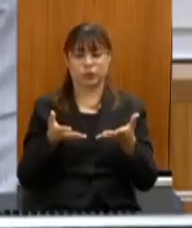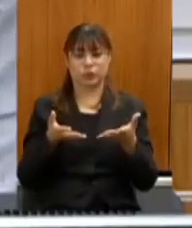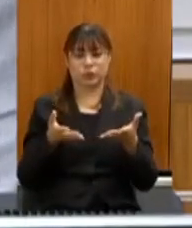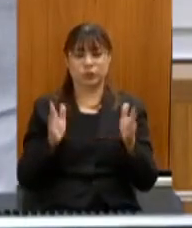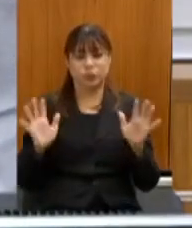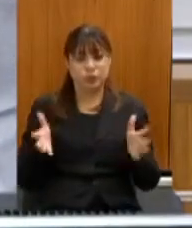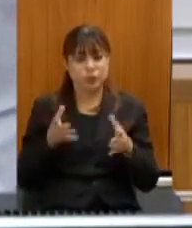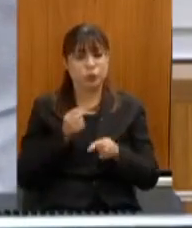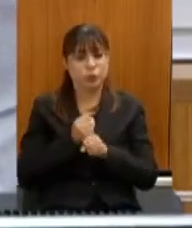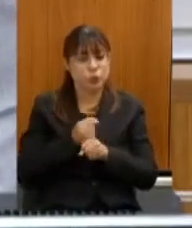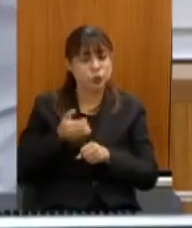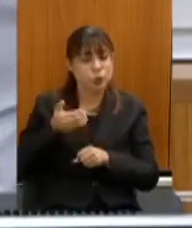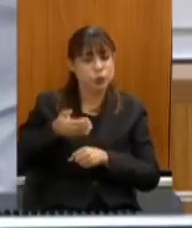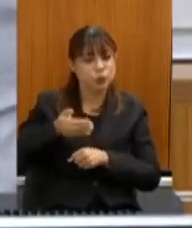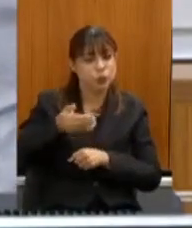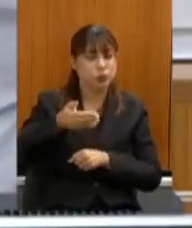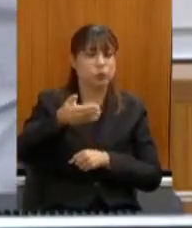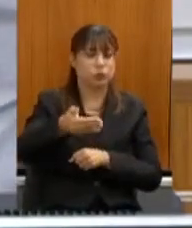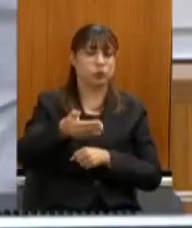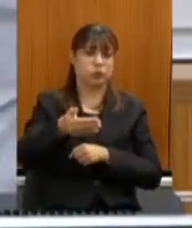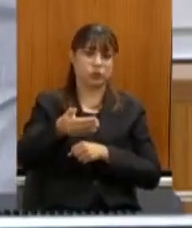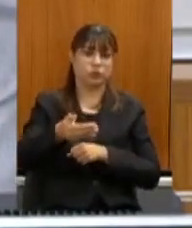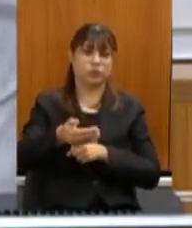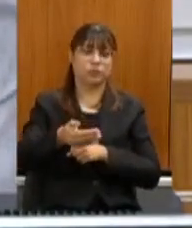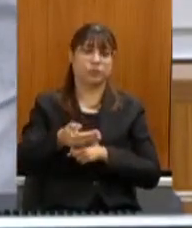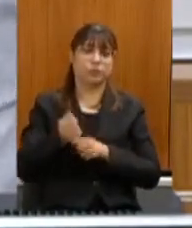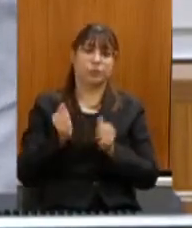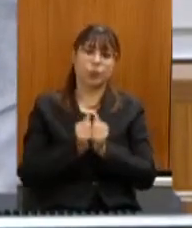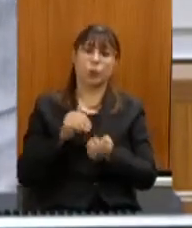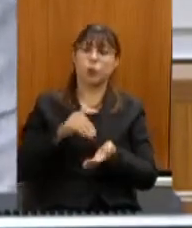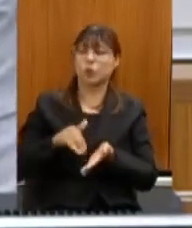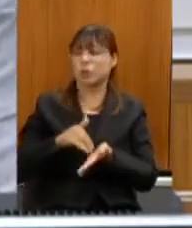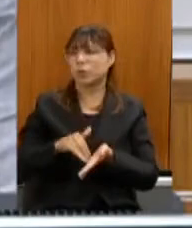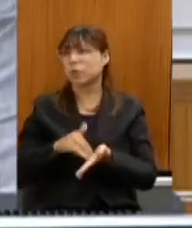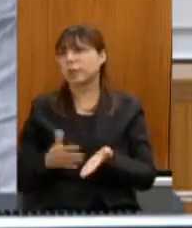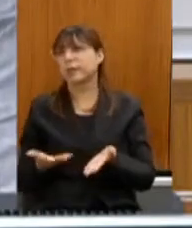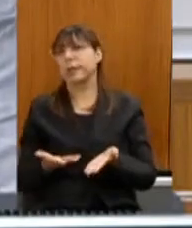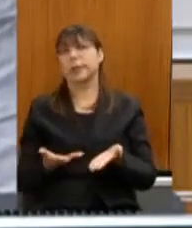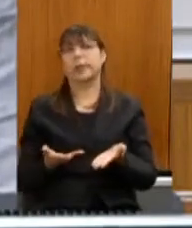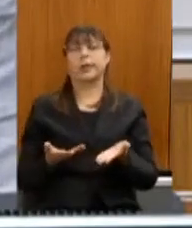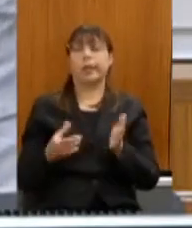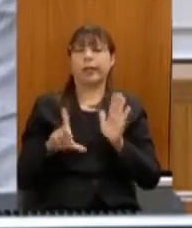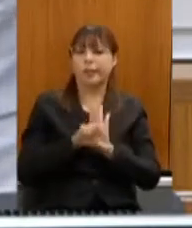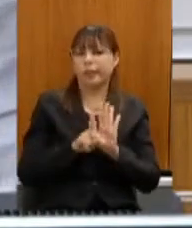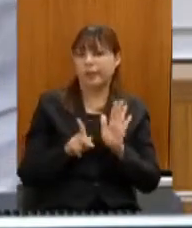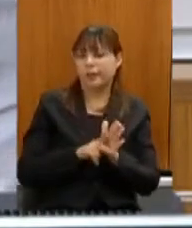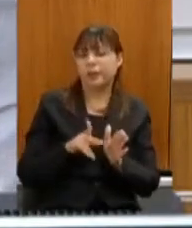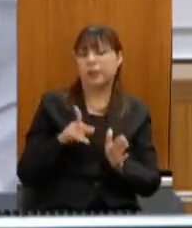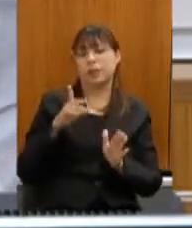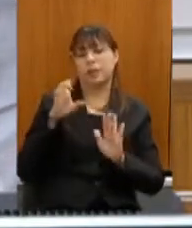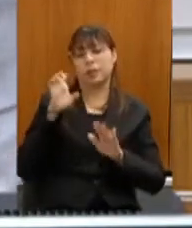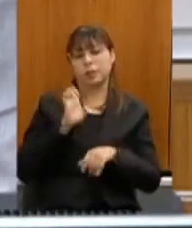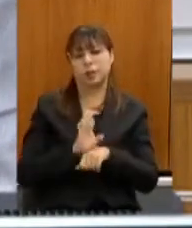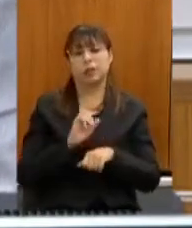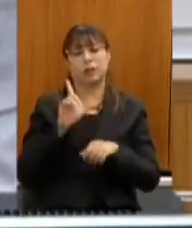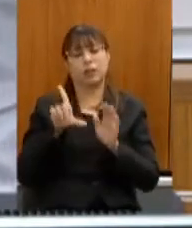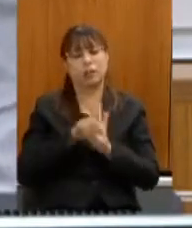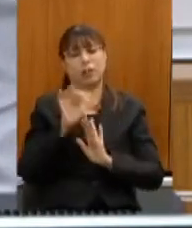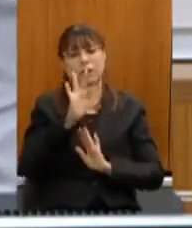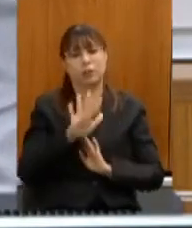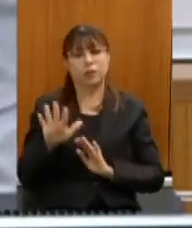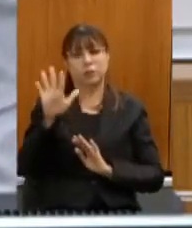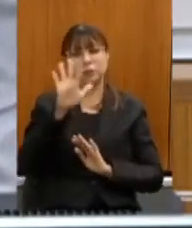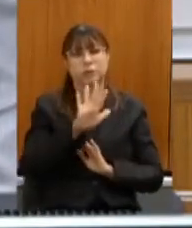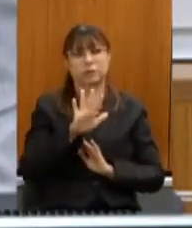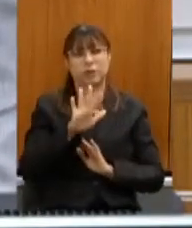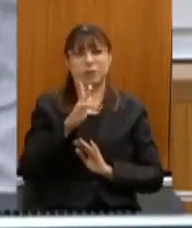ao longo dos anos com a secretaria as leis do estado as leis federais se transformou